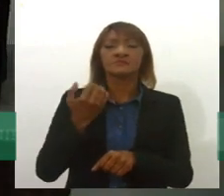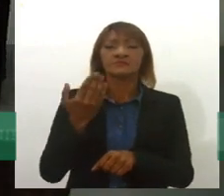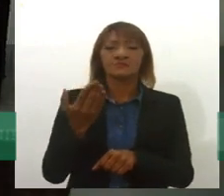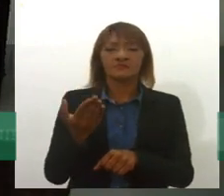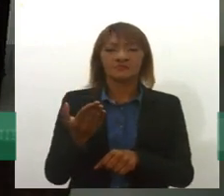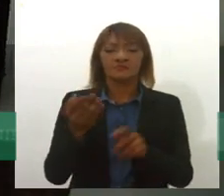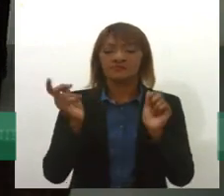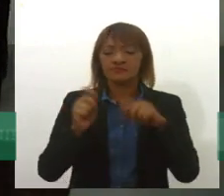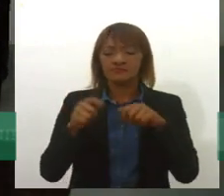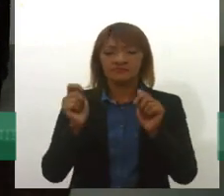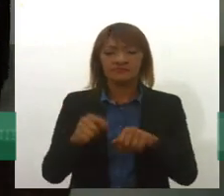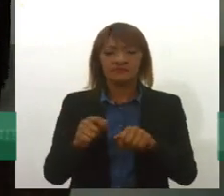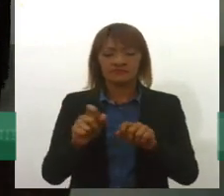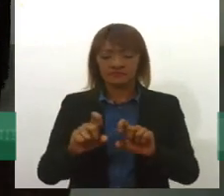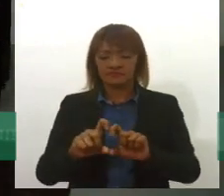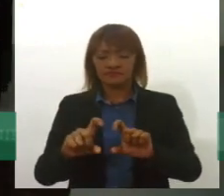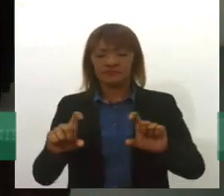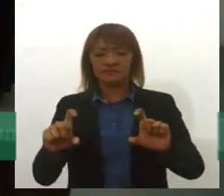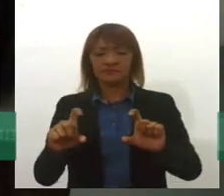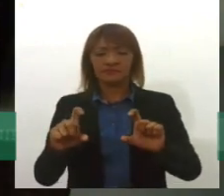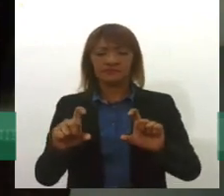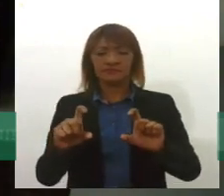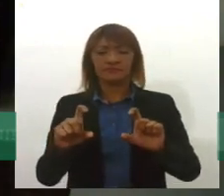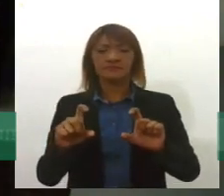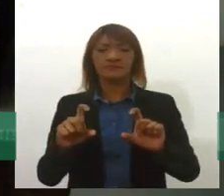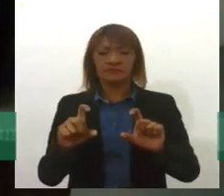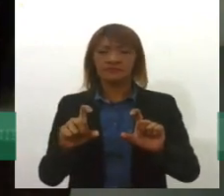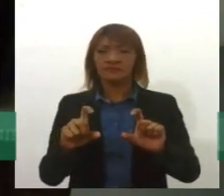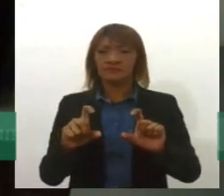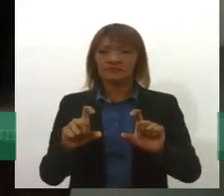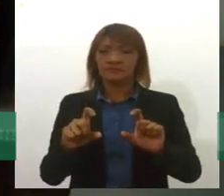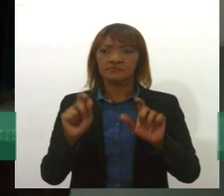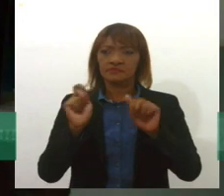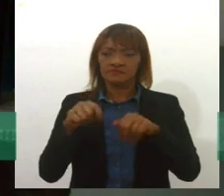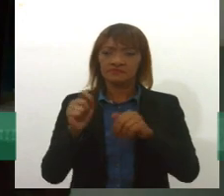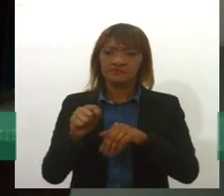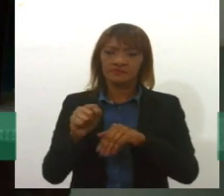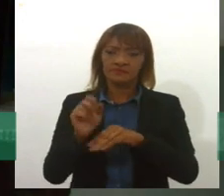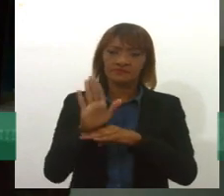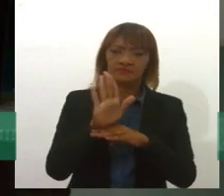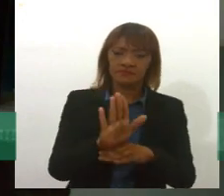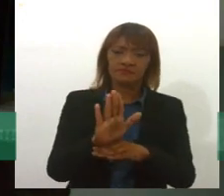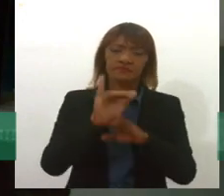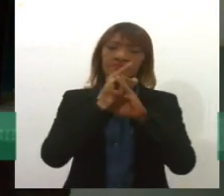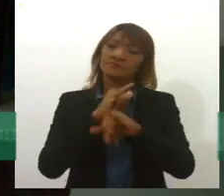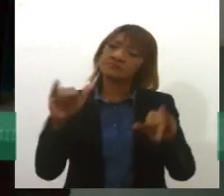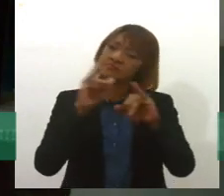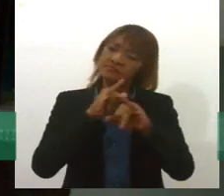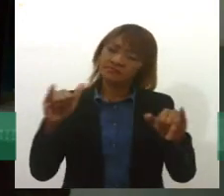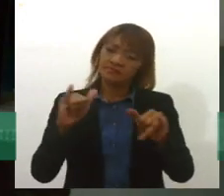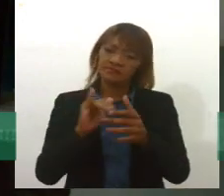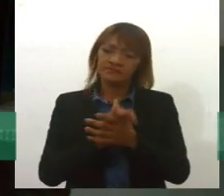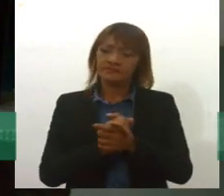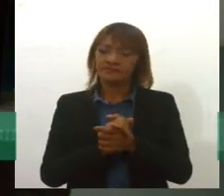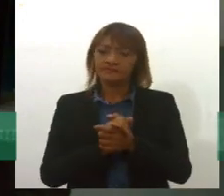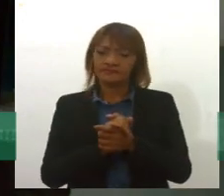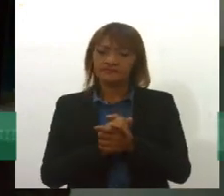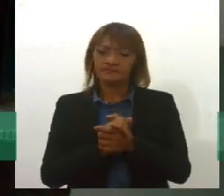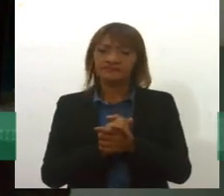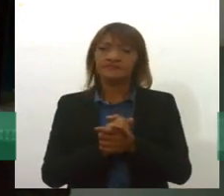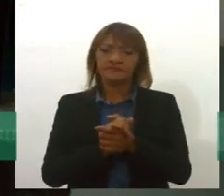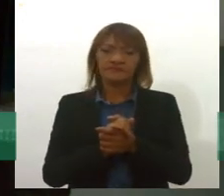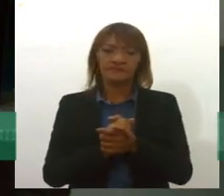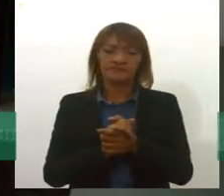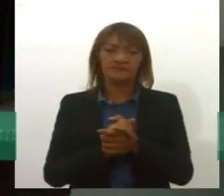também possa colocar na tela, para que a gente possa também prestar esse tipo de serviço divulgando esse plantão psicológico no